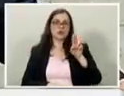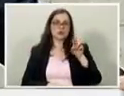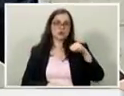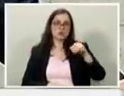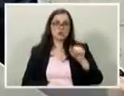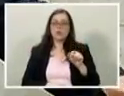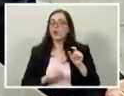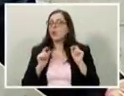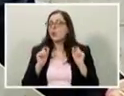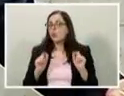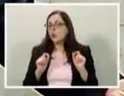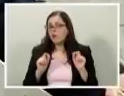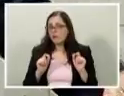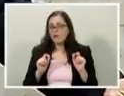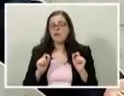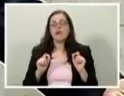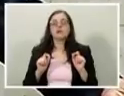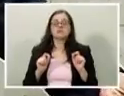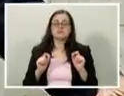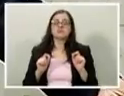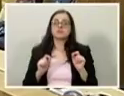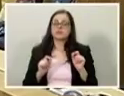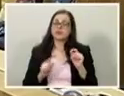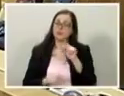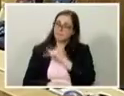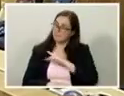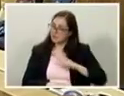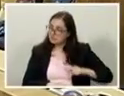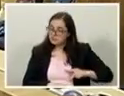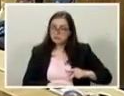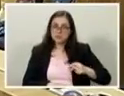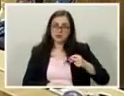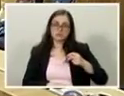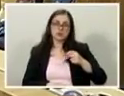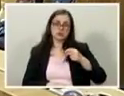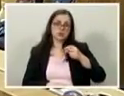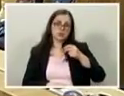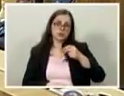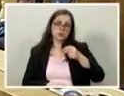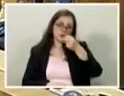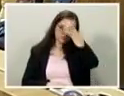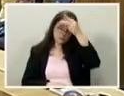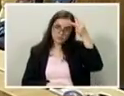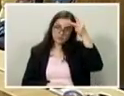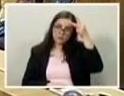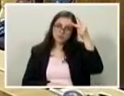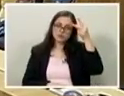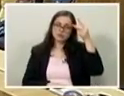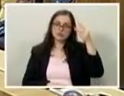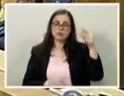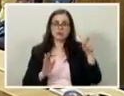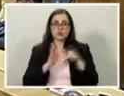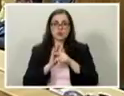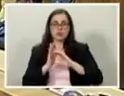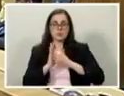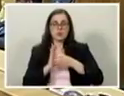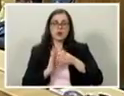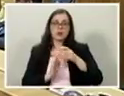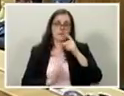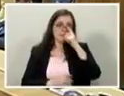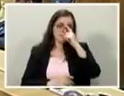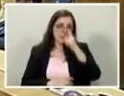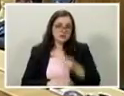de que, como presidente municipal do PSDB, eu fico muito satisfeito que